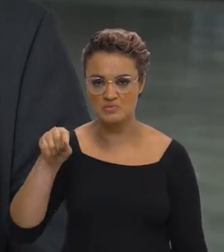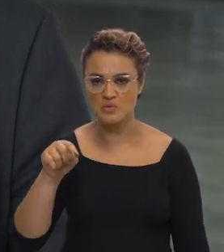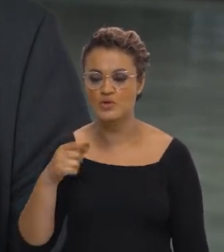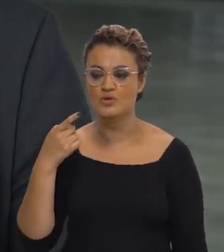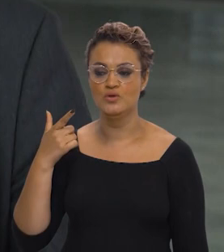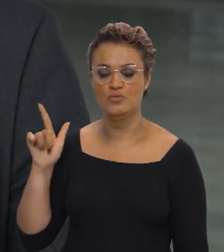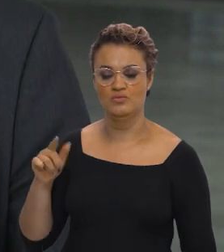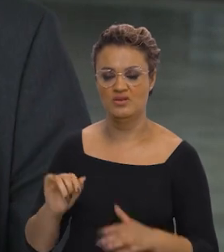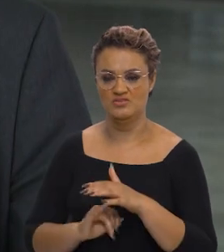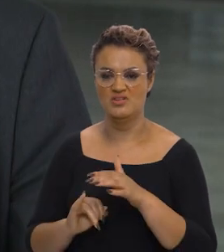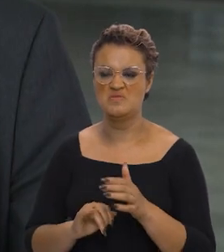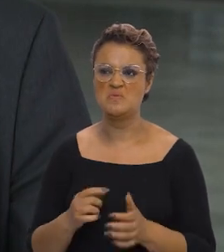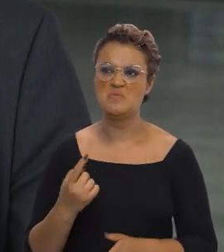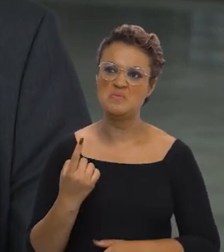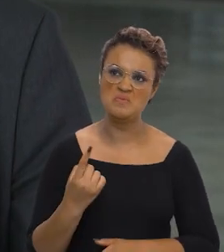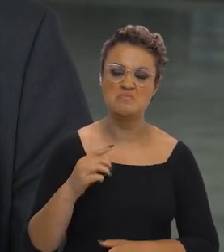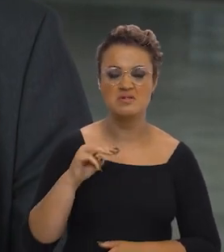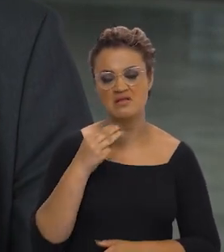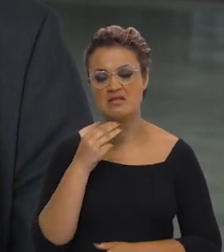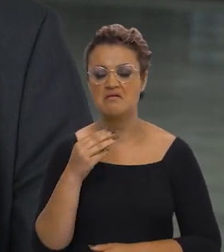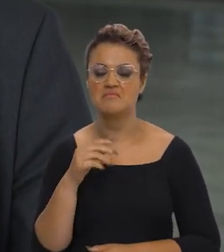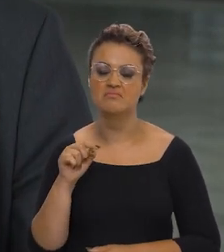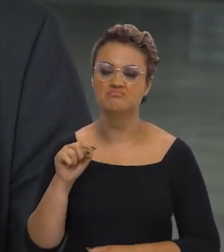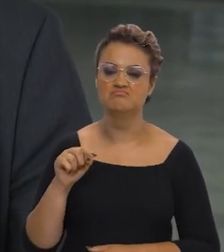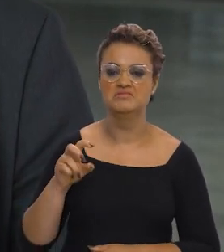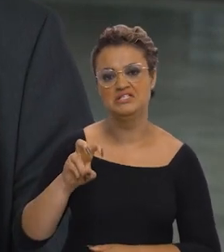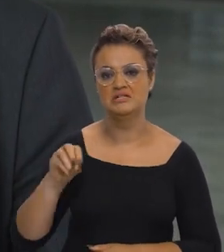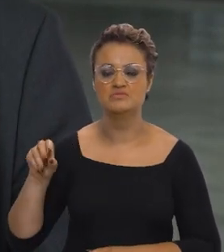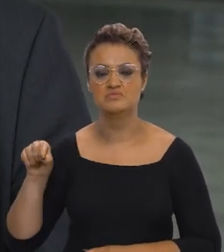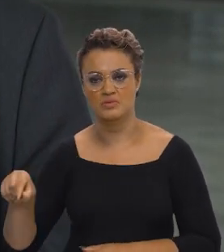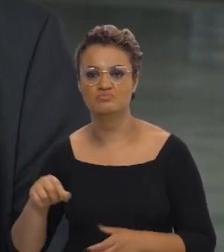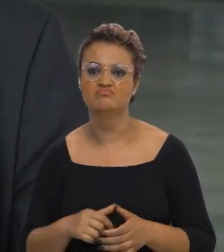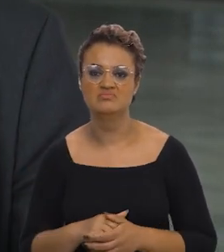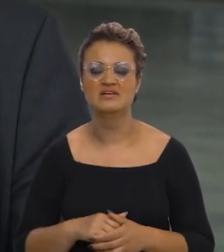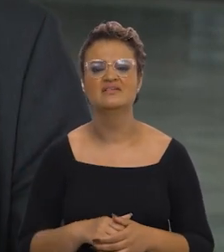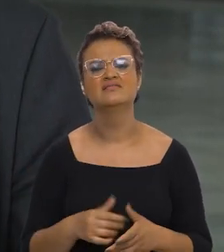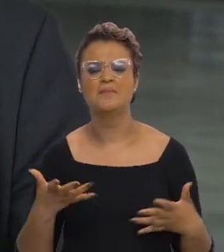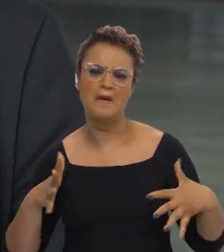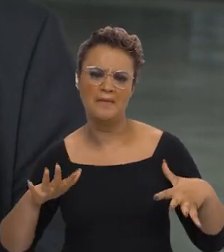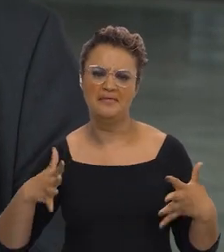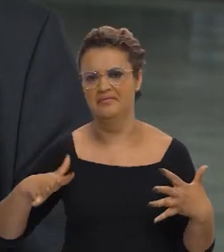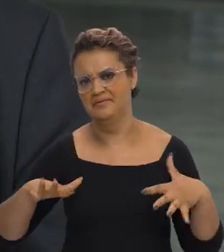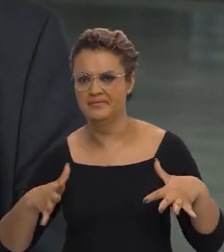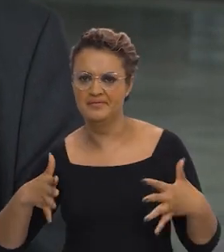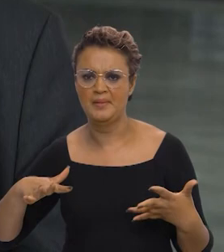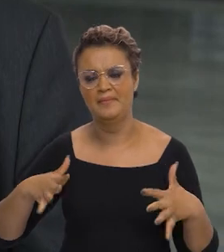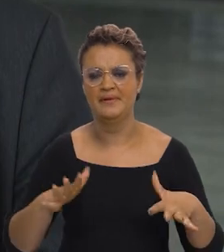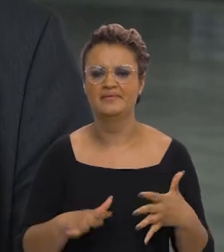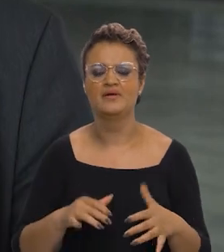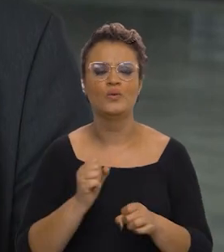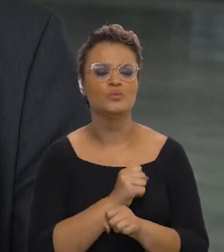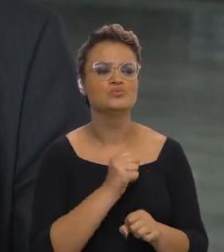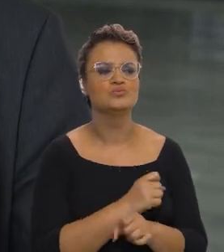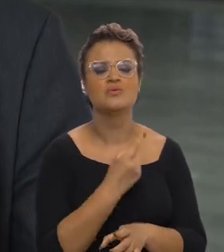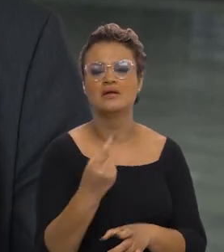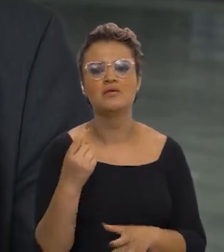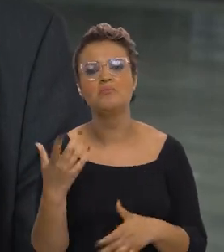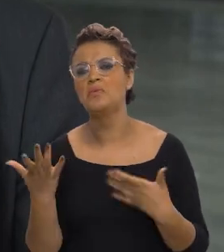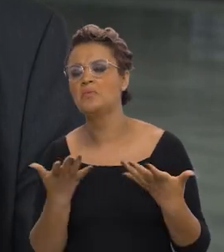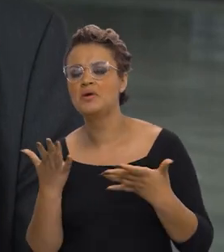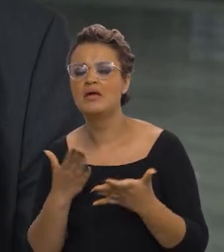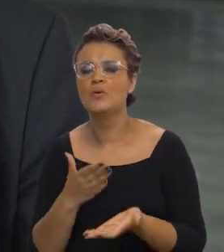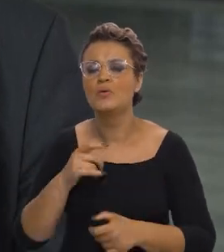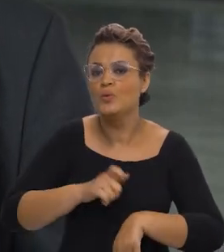emprego indireto mais 1 e meio, né? Se essas obras acontecerem, né? Já tem uma métrica de cada tipo de obra